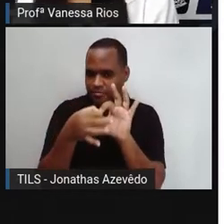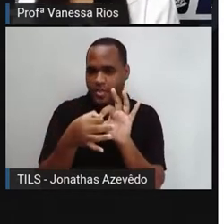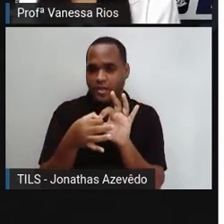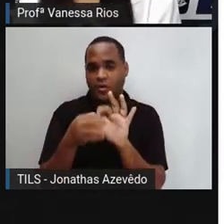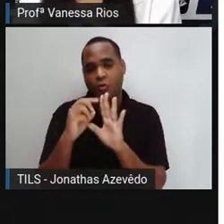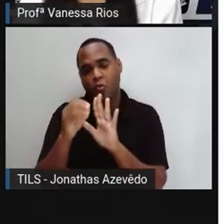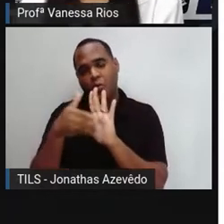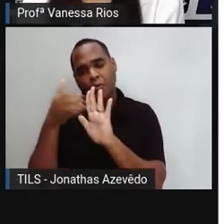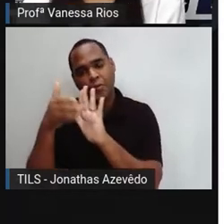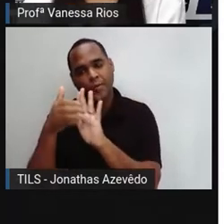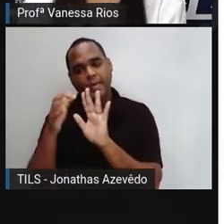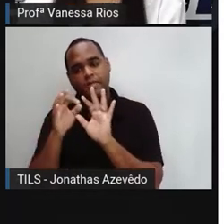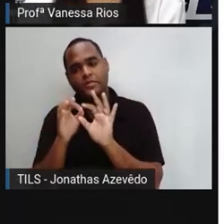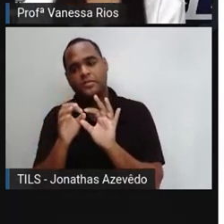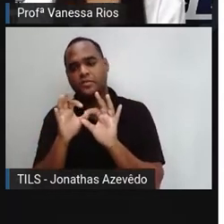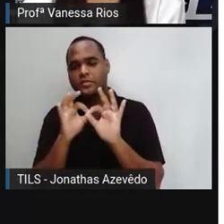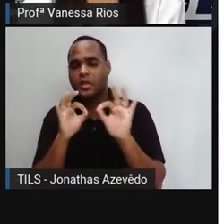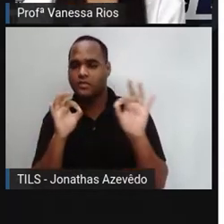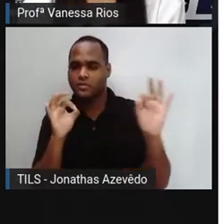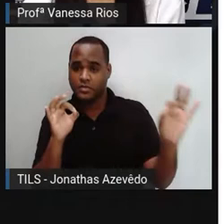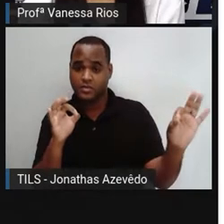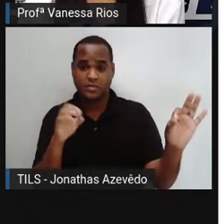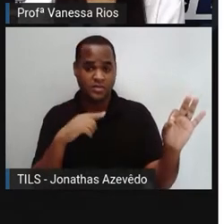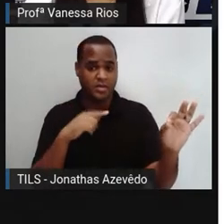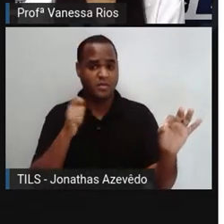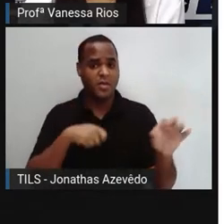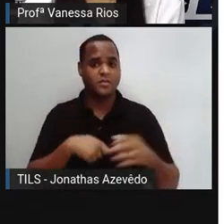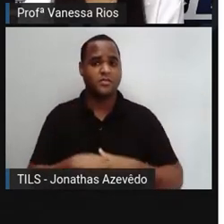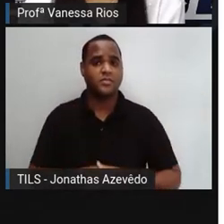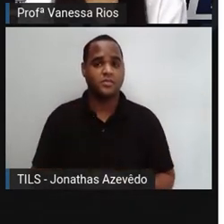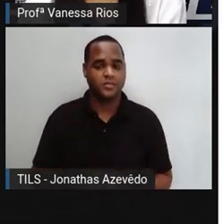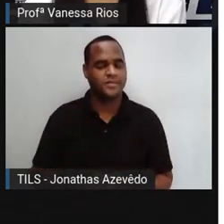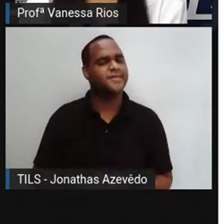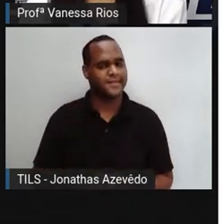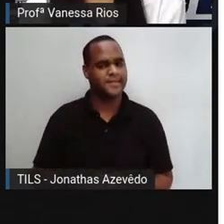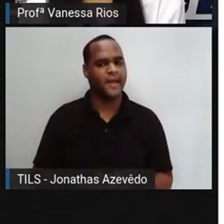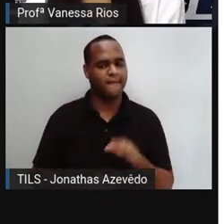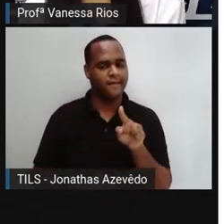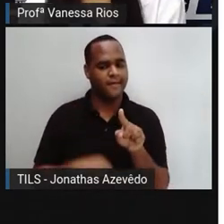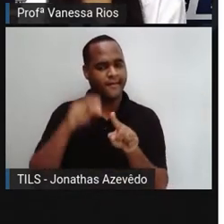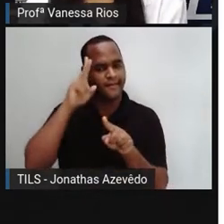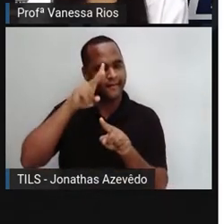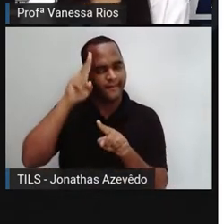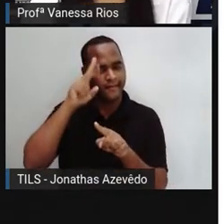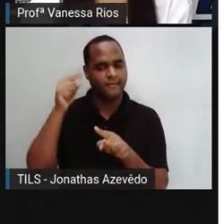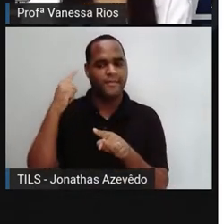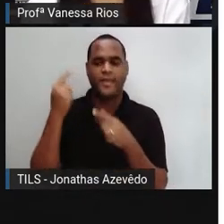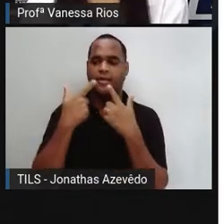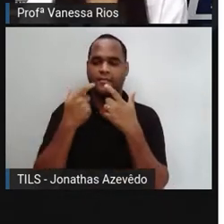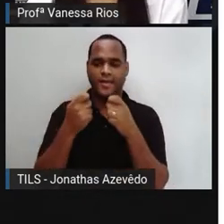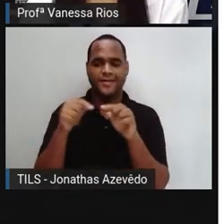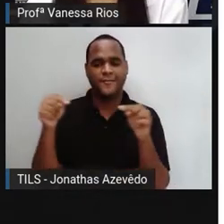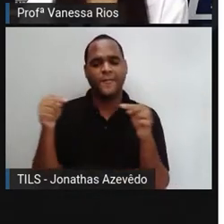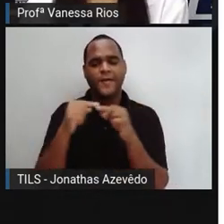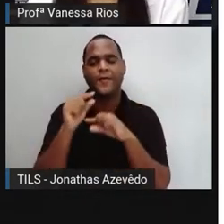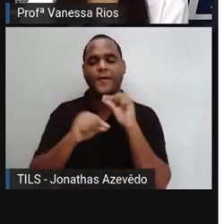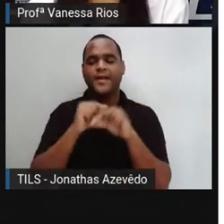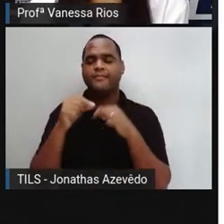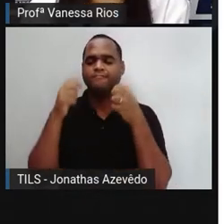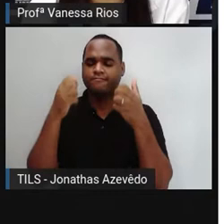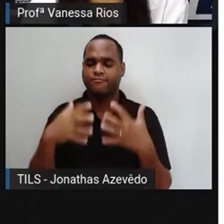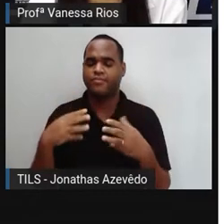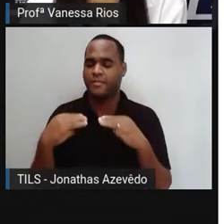ou as exclui, as distancia? Quando a gente lembra aí que a linguagem é esse mecanismo tão